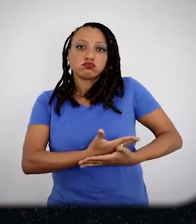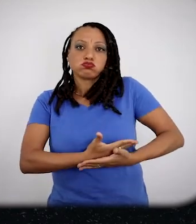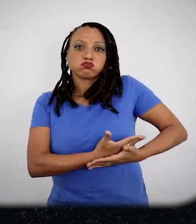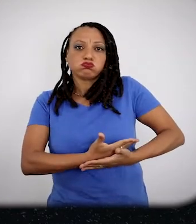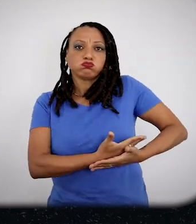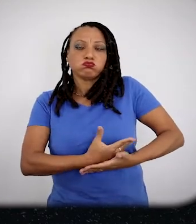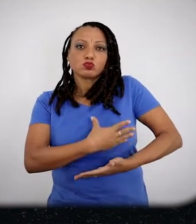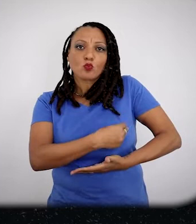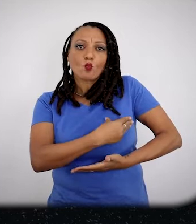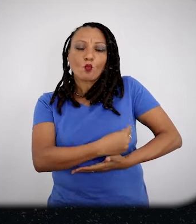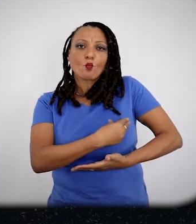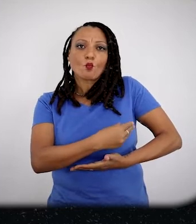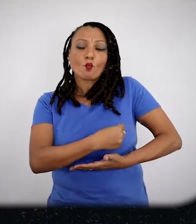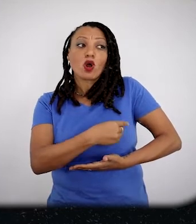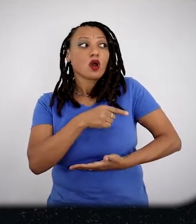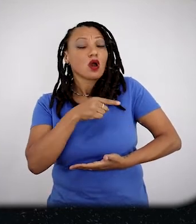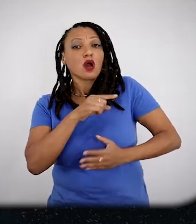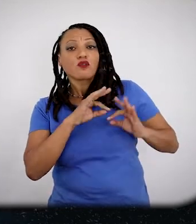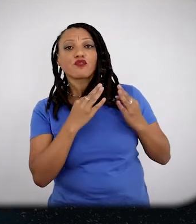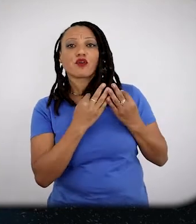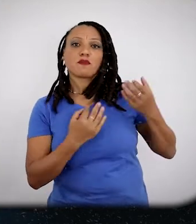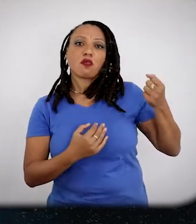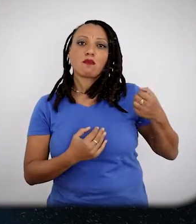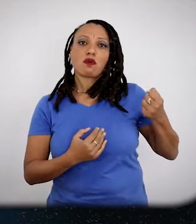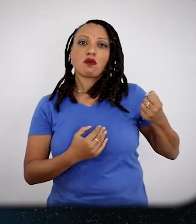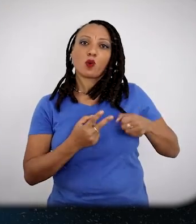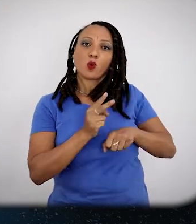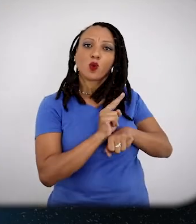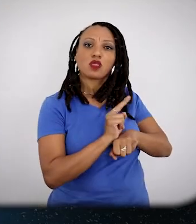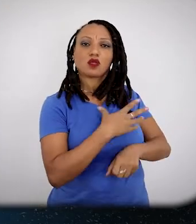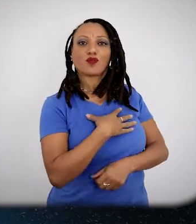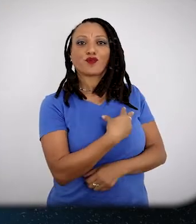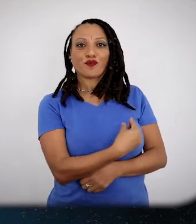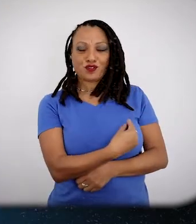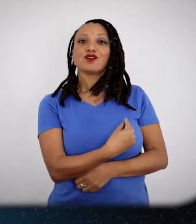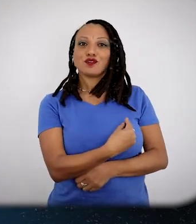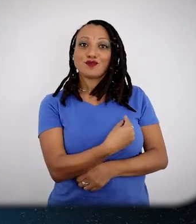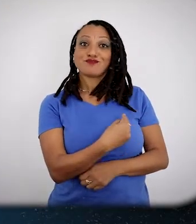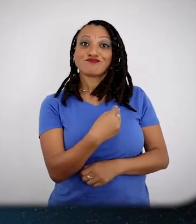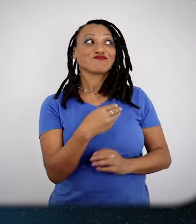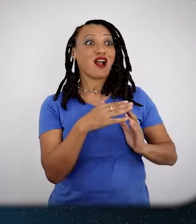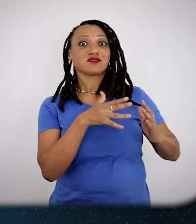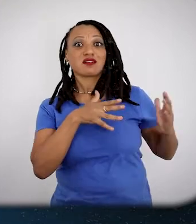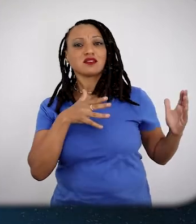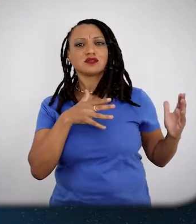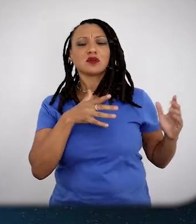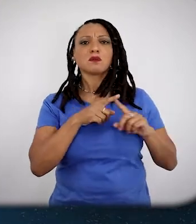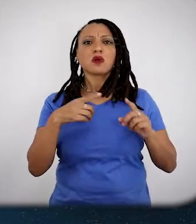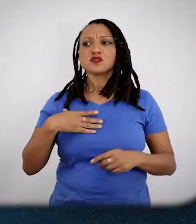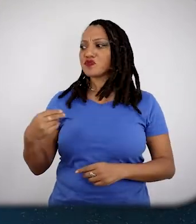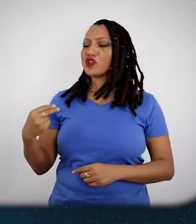Disponibilizando, inclusive, o seu leite materno para a proteção dos filhos da casa grande em